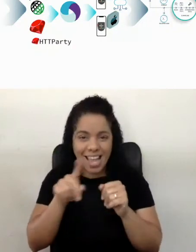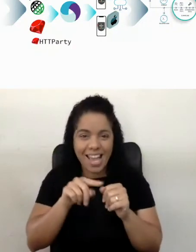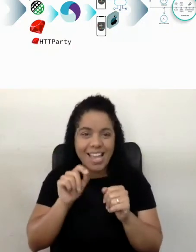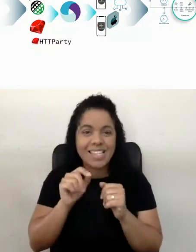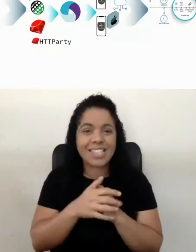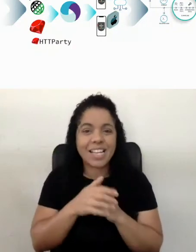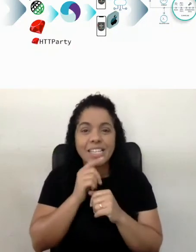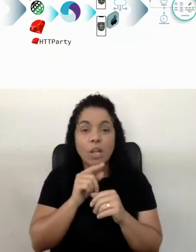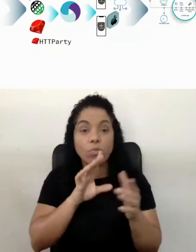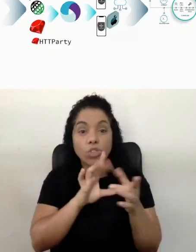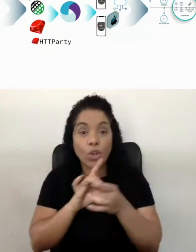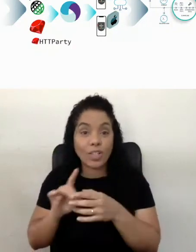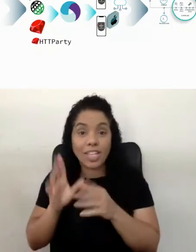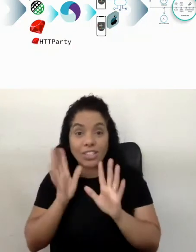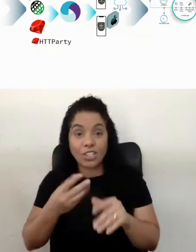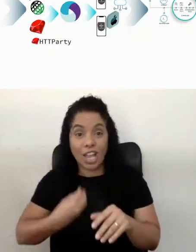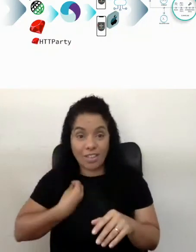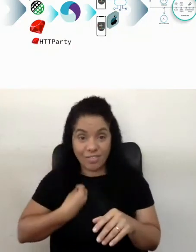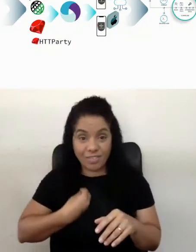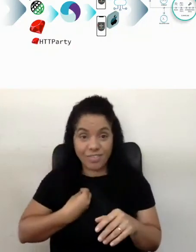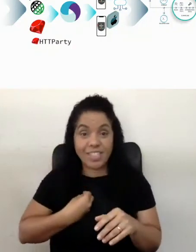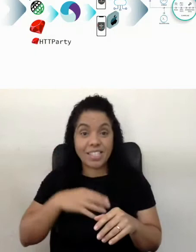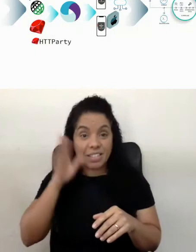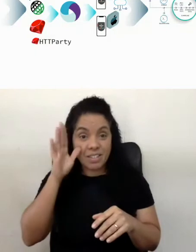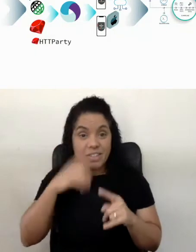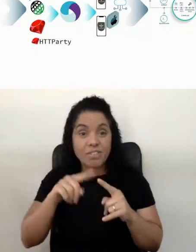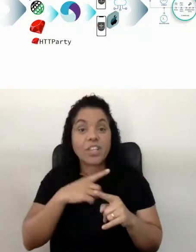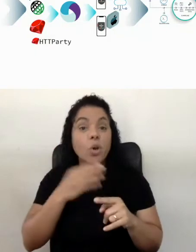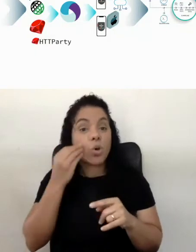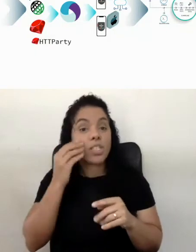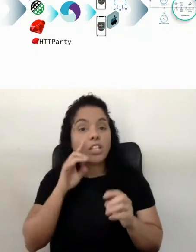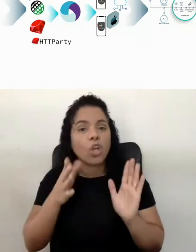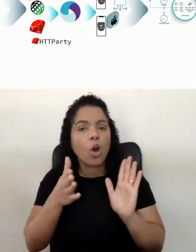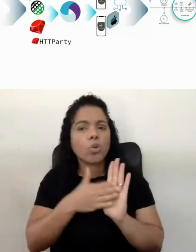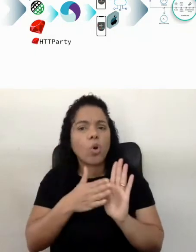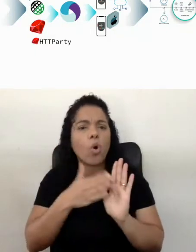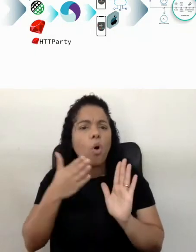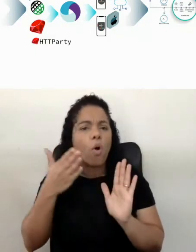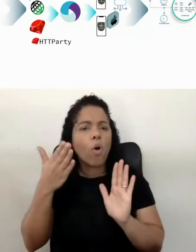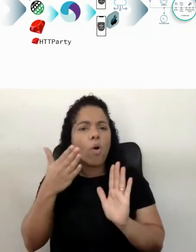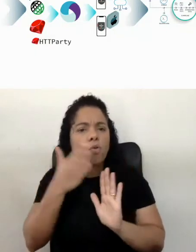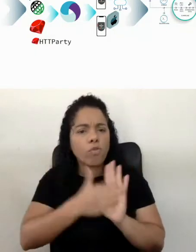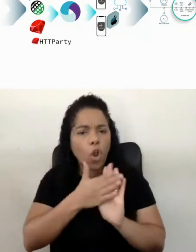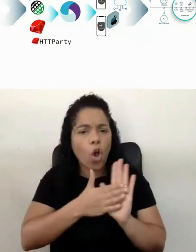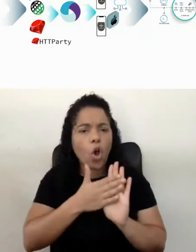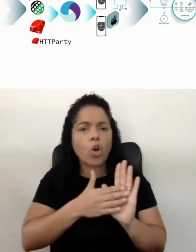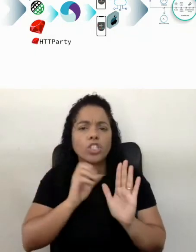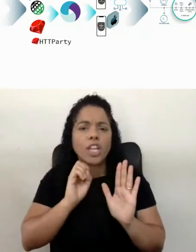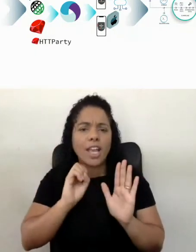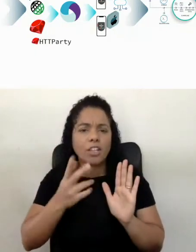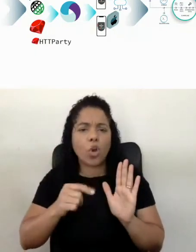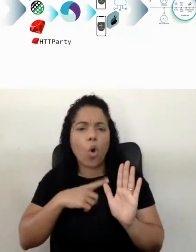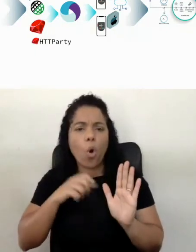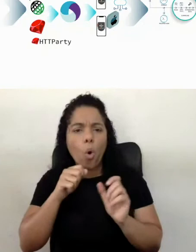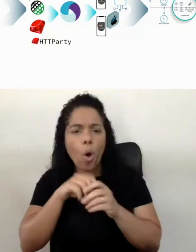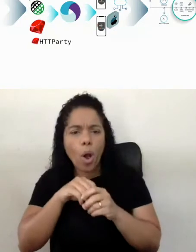em contextos que eu já vivi, né, o exercício muito do teste só no front-end ali, só no aplicativo, né, só testando